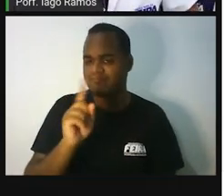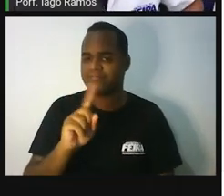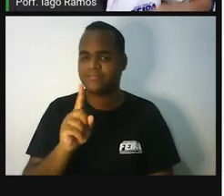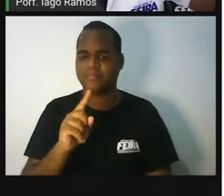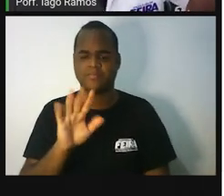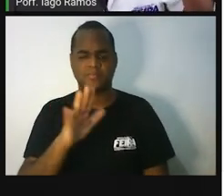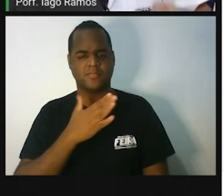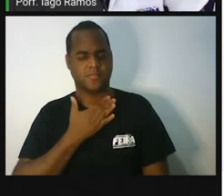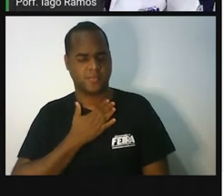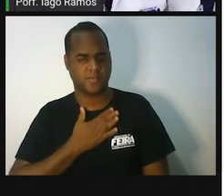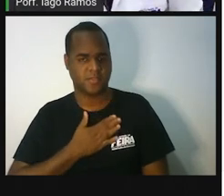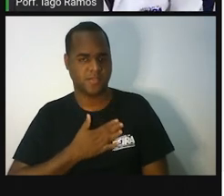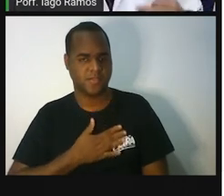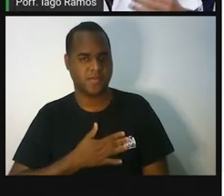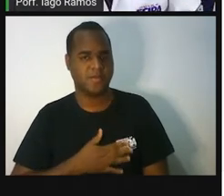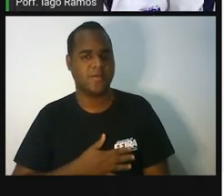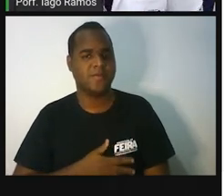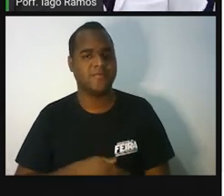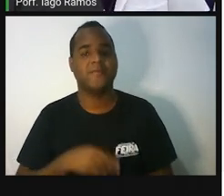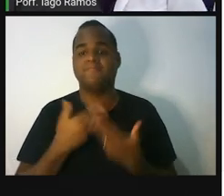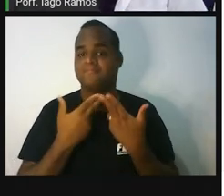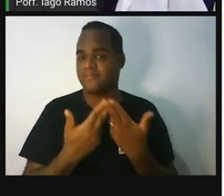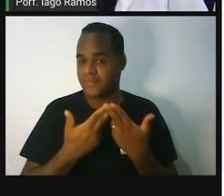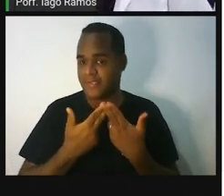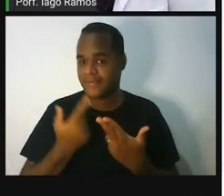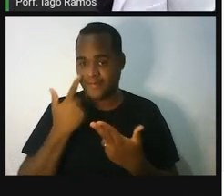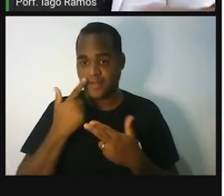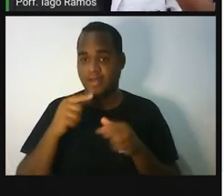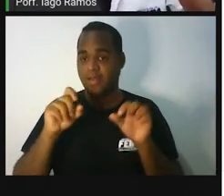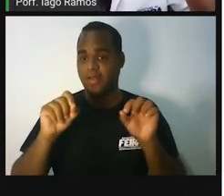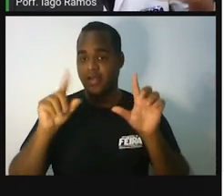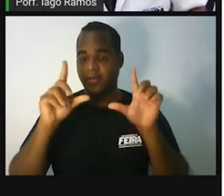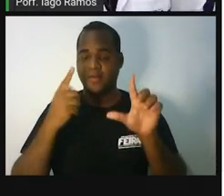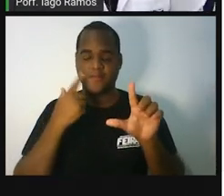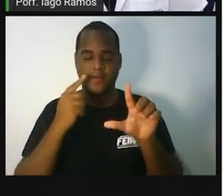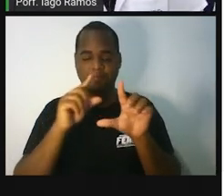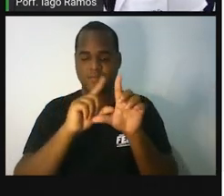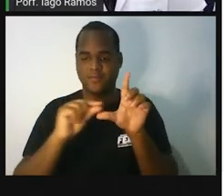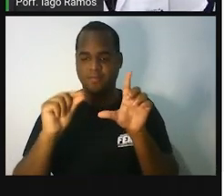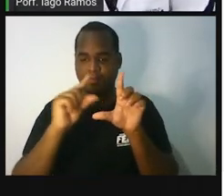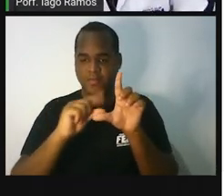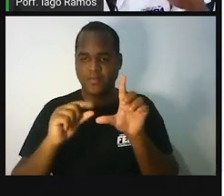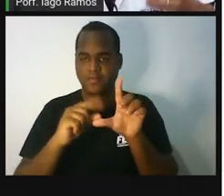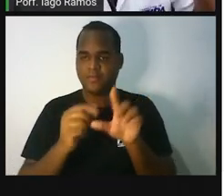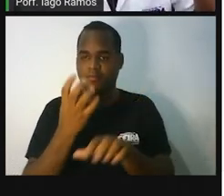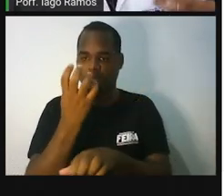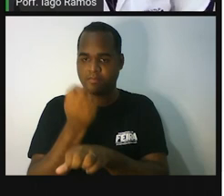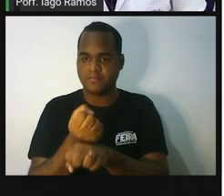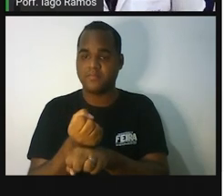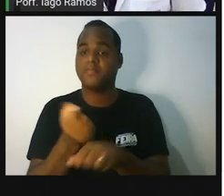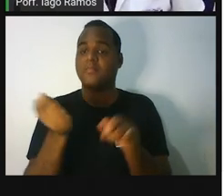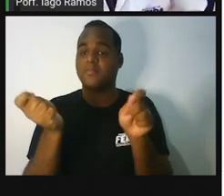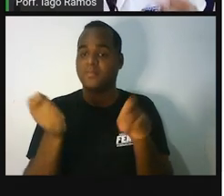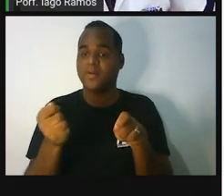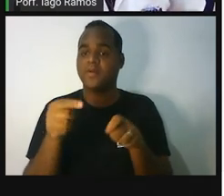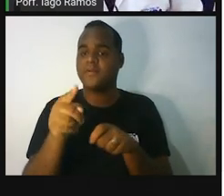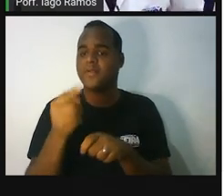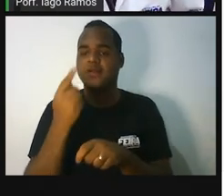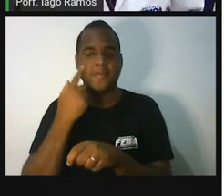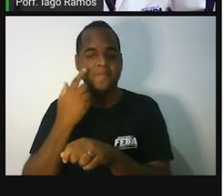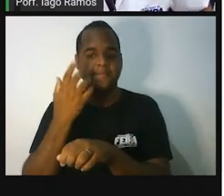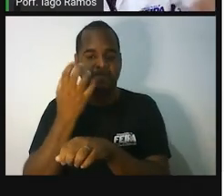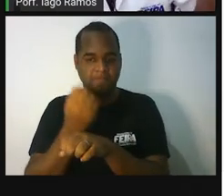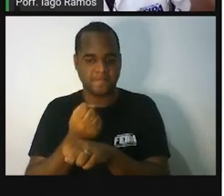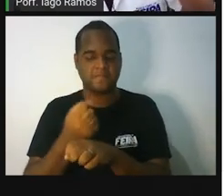passos. Fica tranquilo. Porque na descrição da aula. A gente vai deixar aí um link. Onde você vai baixar um arquivo. E nesse